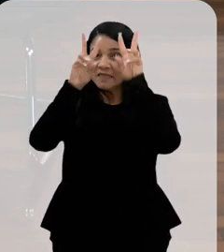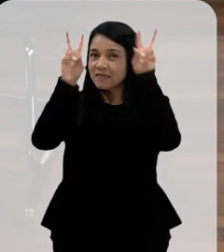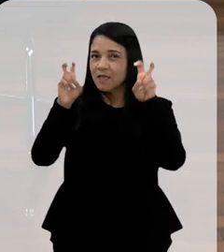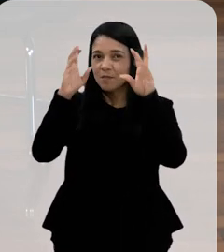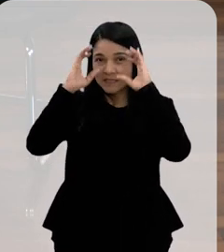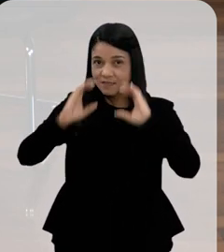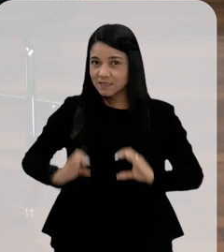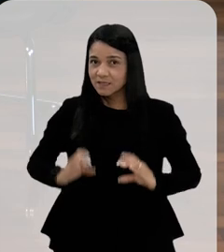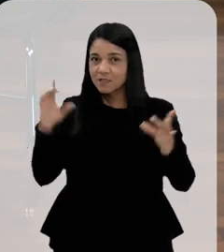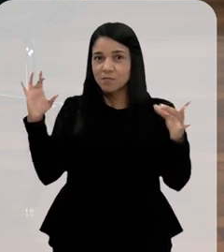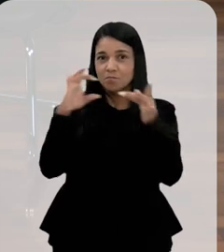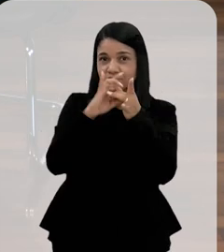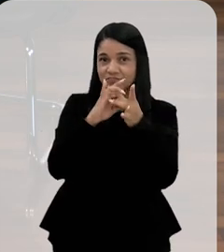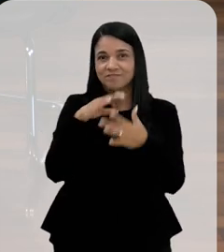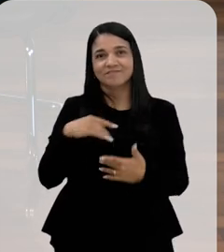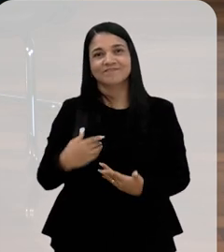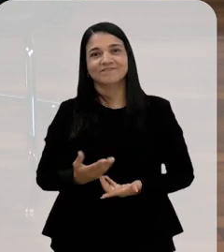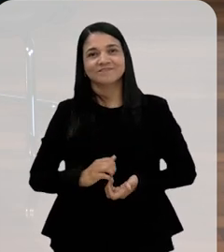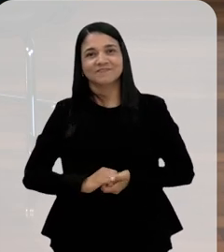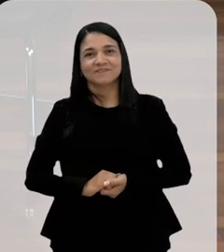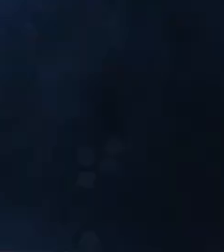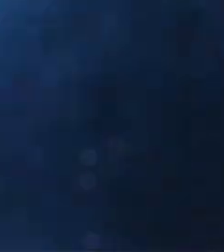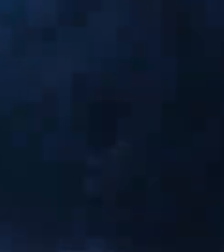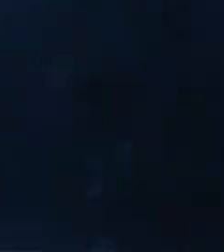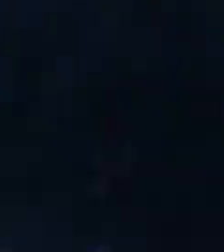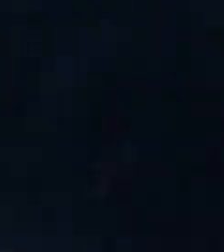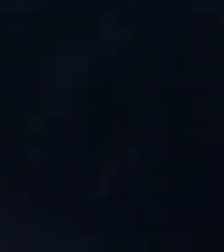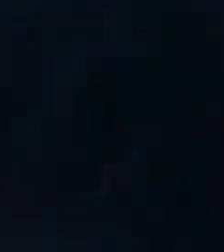cidadania e a todos nós. Até a próxima!